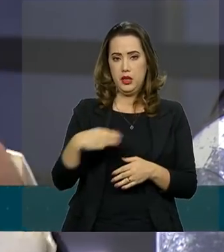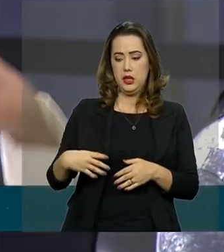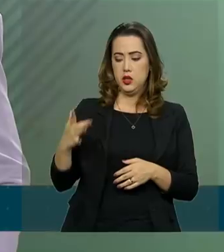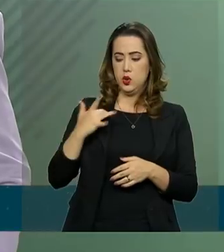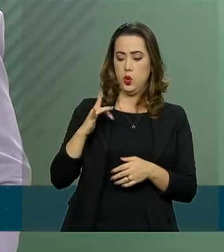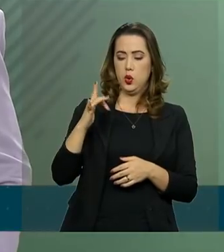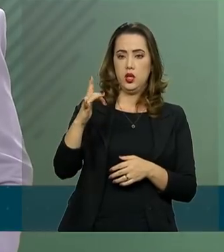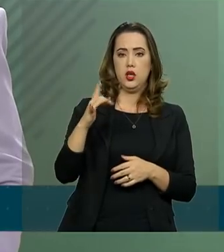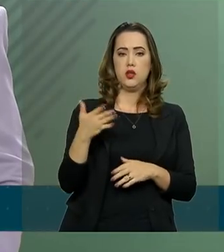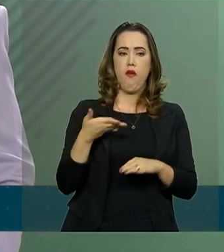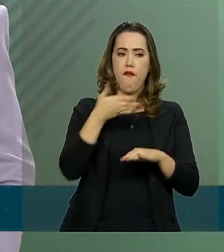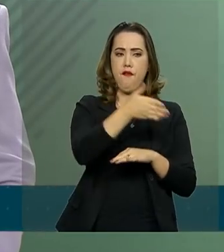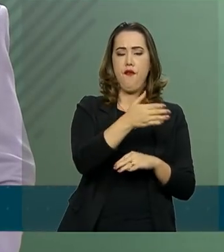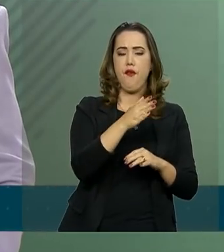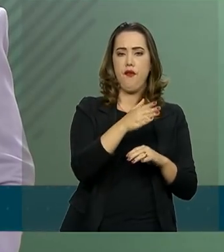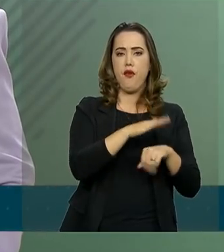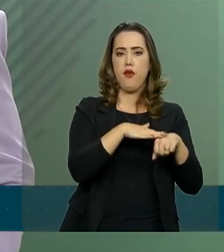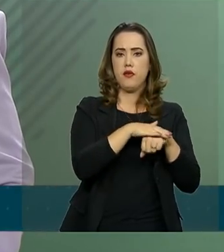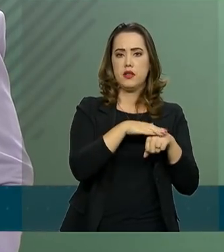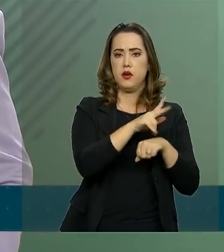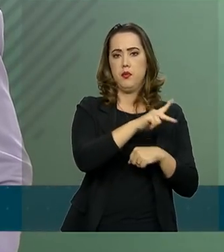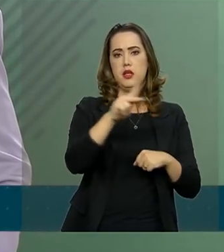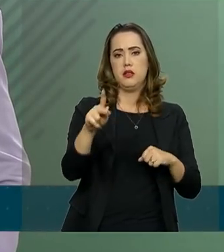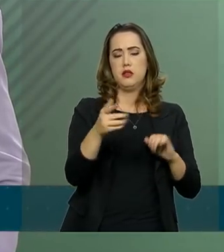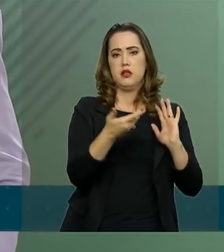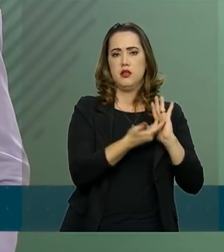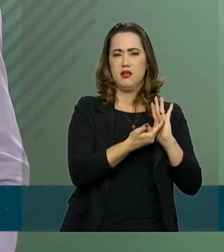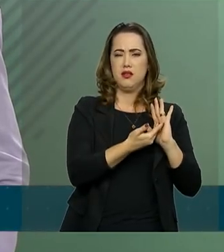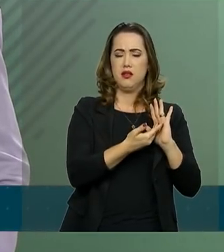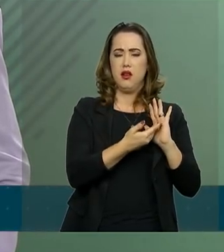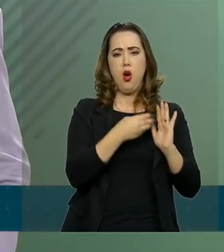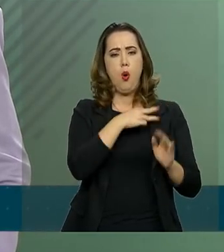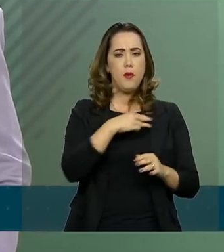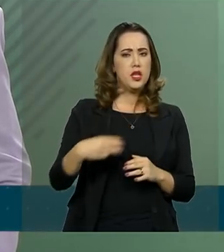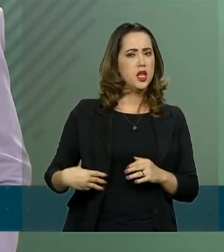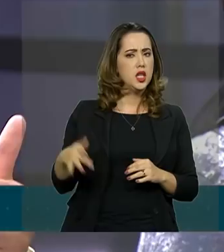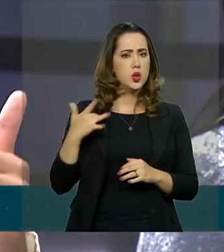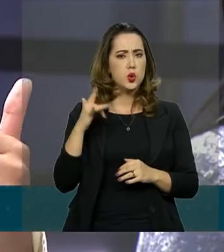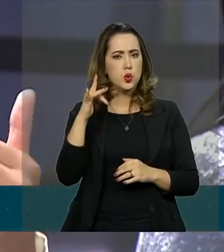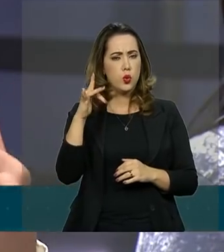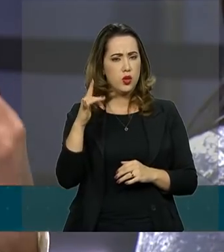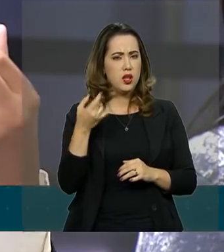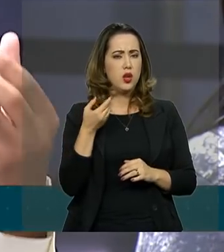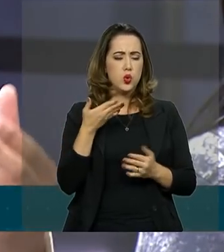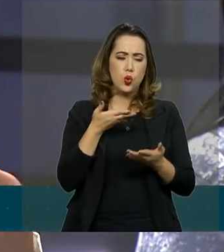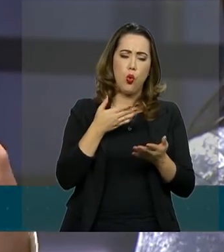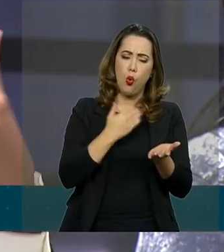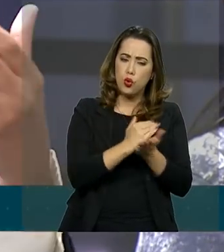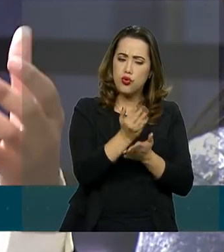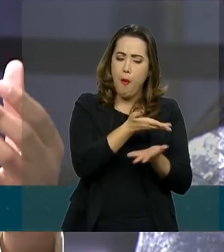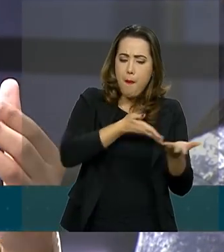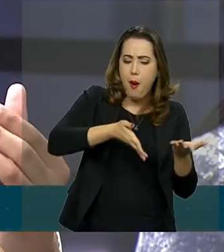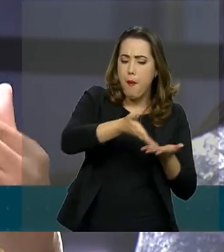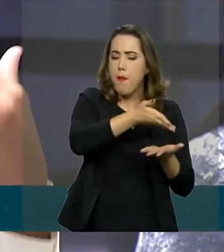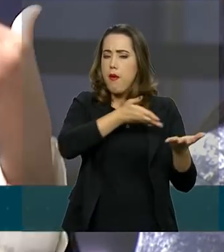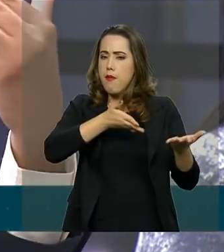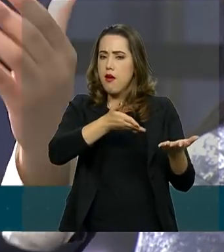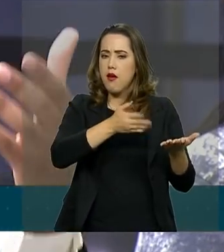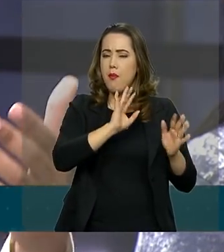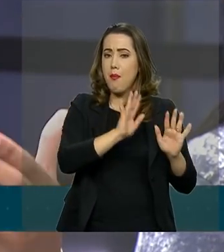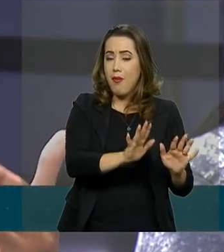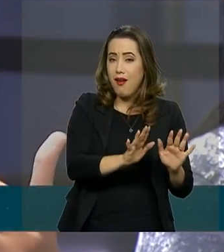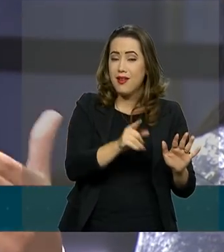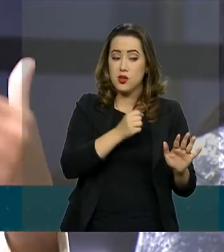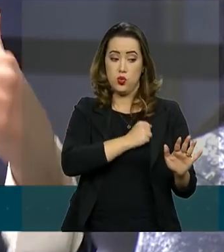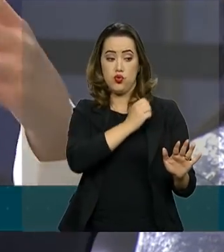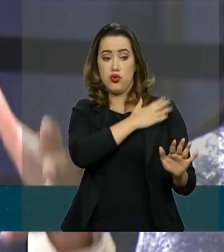senhor disse que hoje foi conversar com o presidente da Câmara, Rodrigo Maio, seja, ele continua exercendo esse papel de articulação. A dúvida que fica, para seu objetivo, quando que